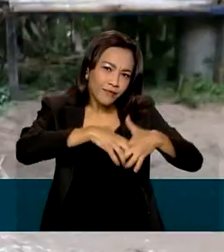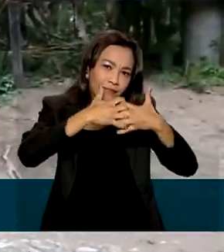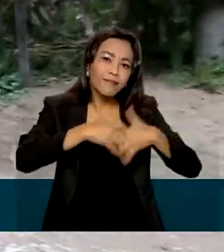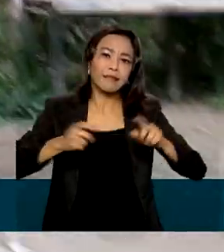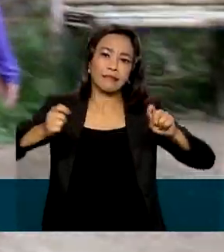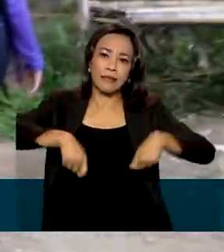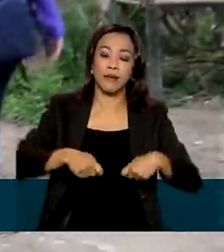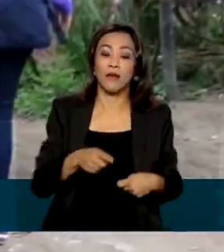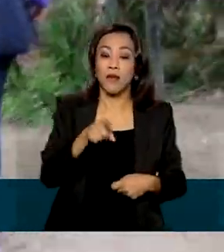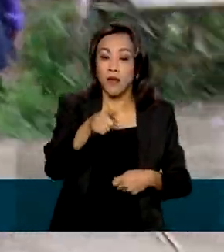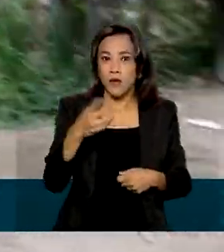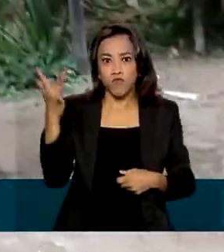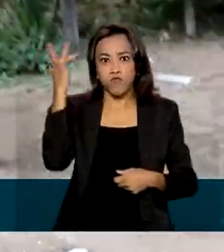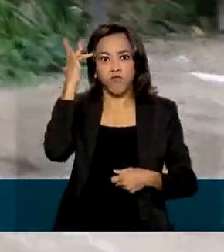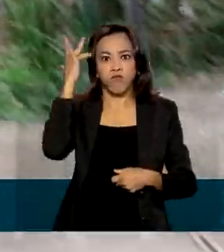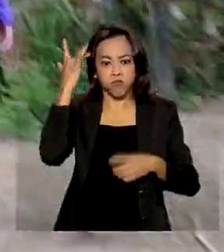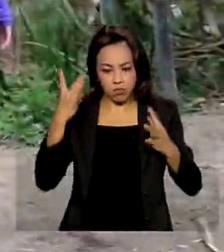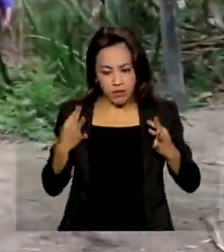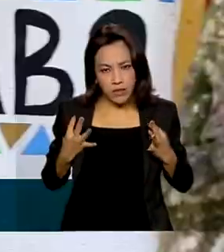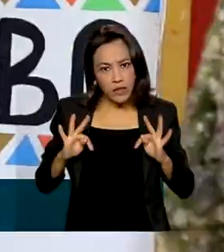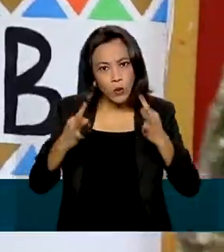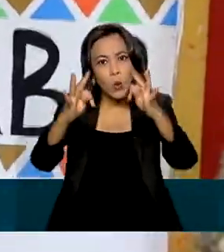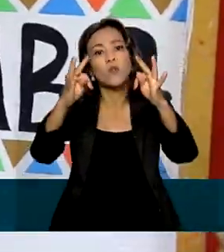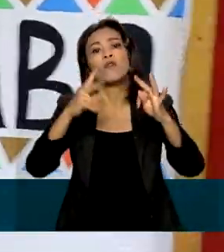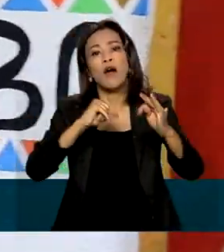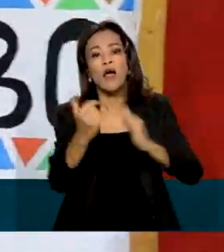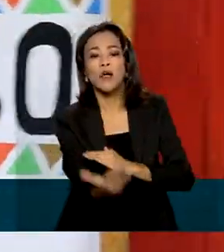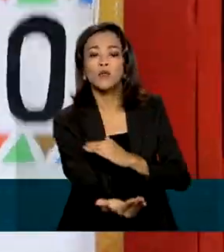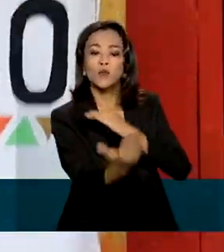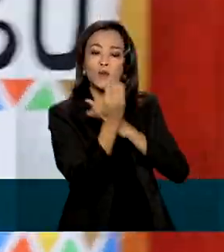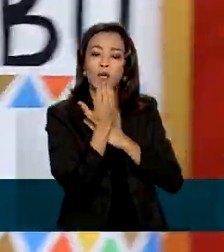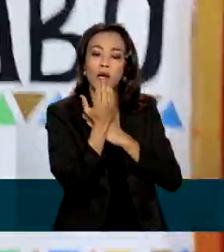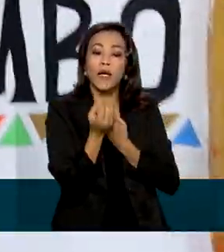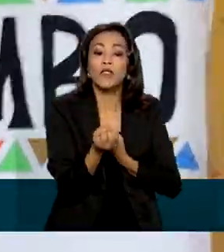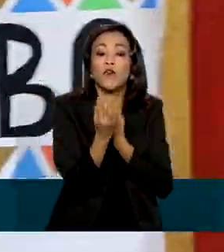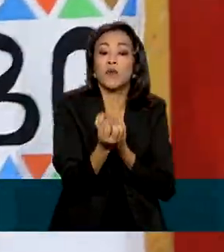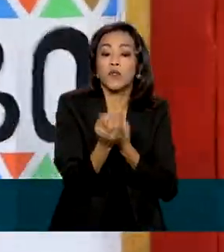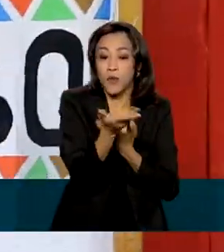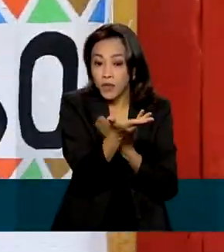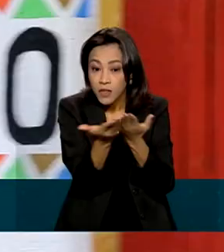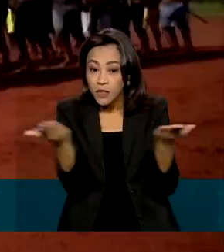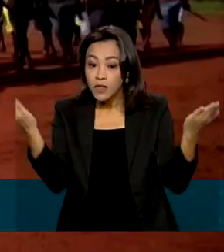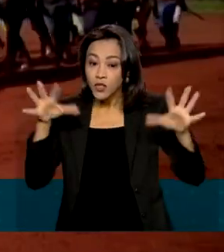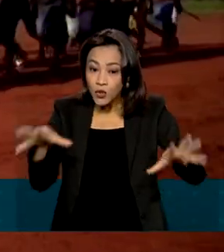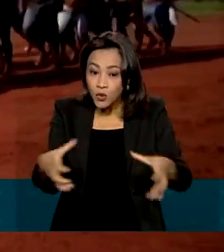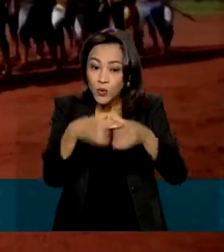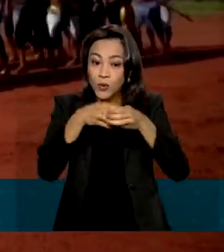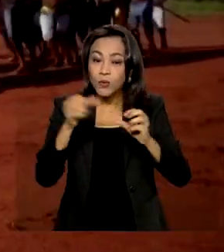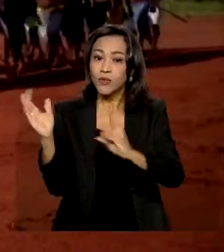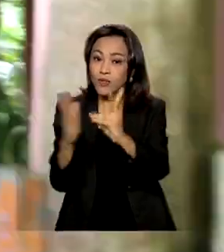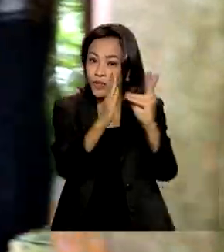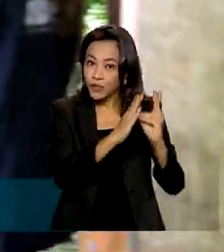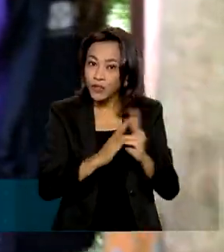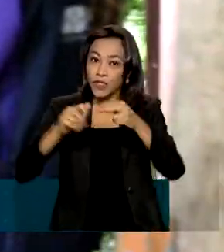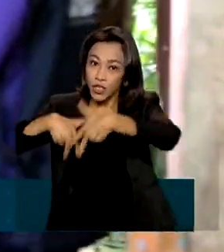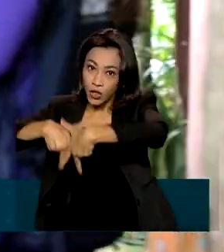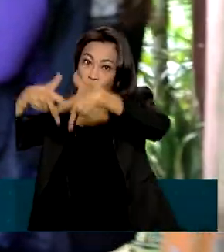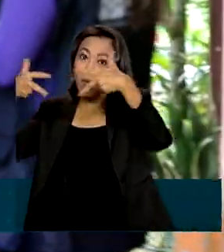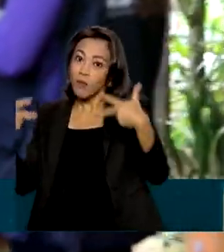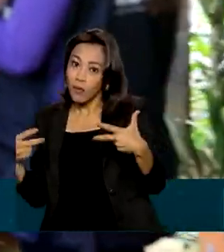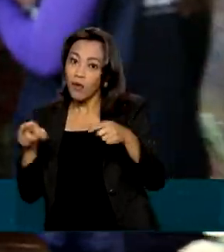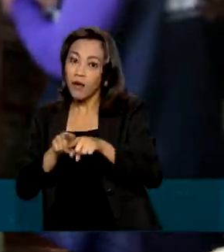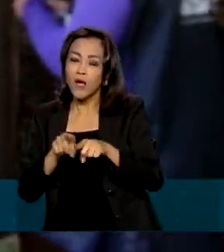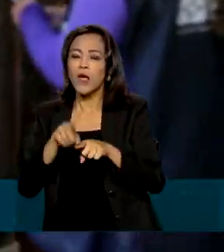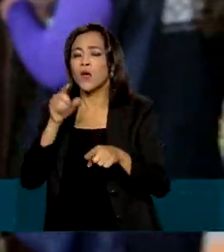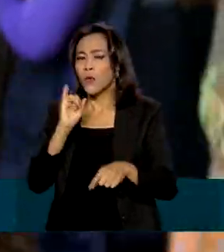Os avanços tecnológicos também vão ajudar o levantamento de dados de comunidades quilombolas e indígenas. O IBGE fez um